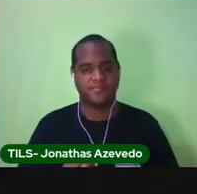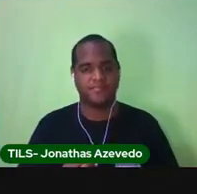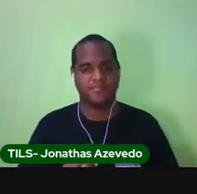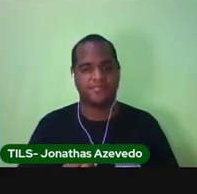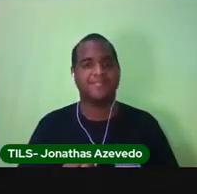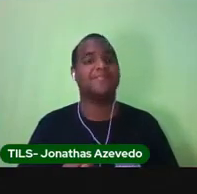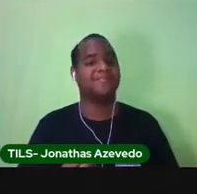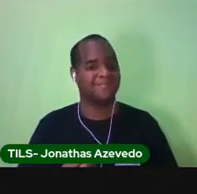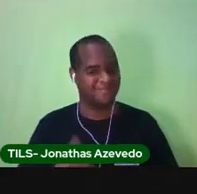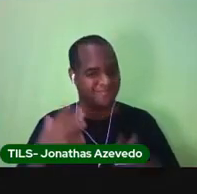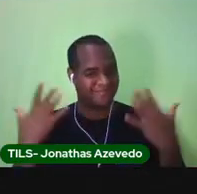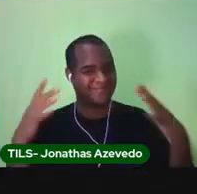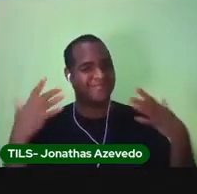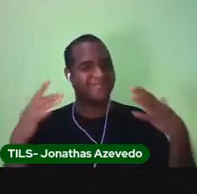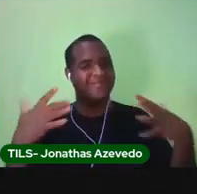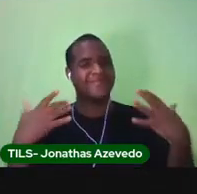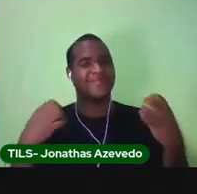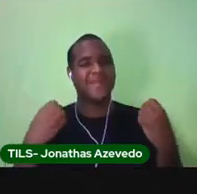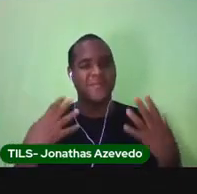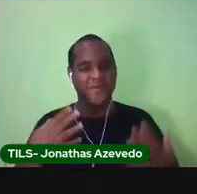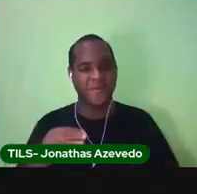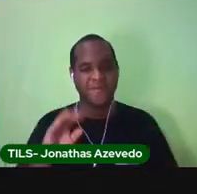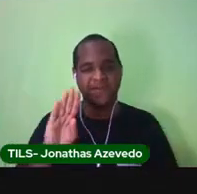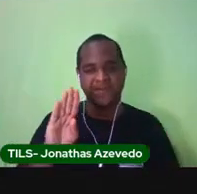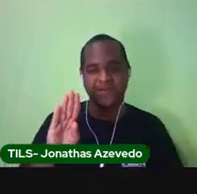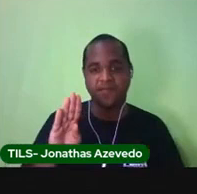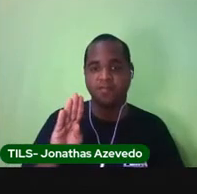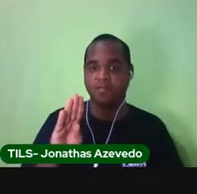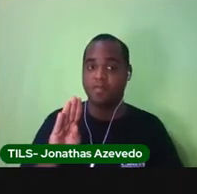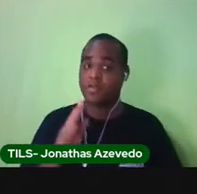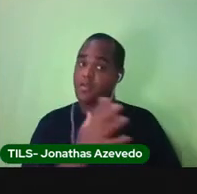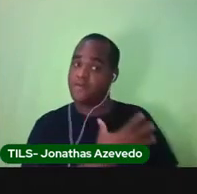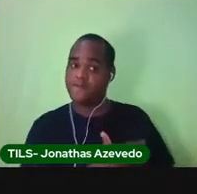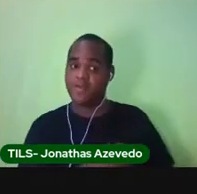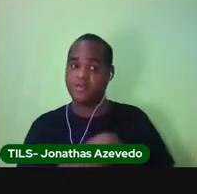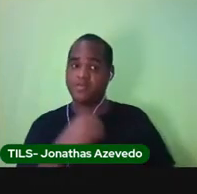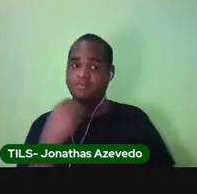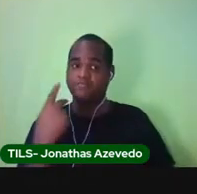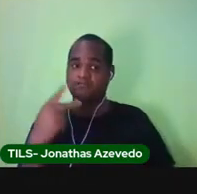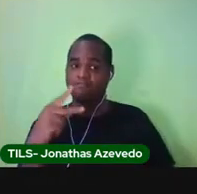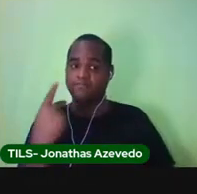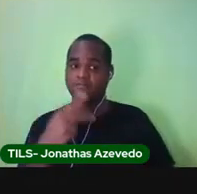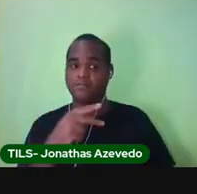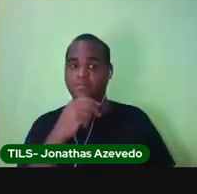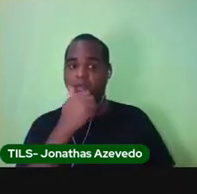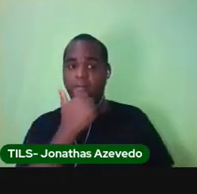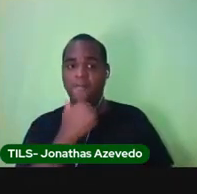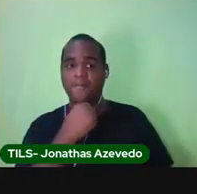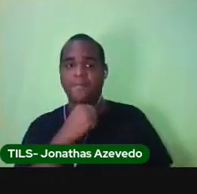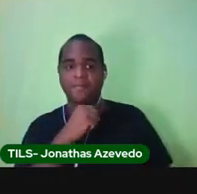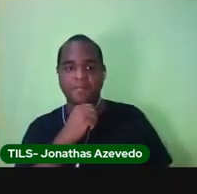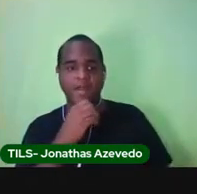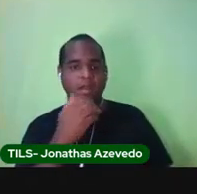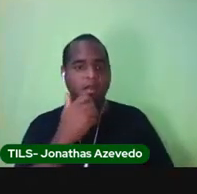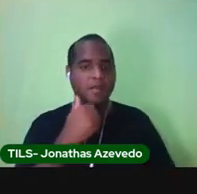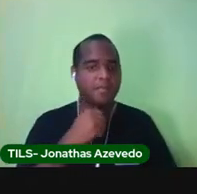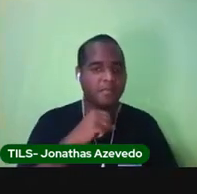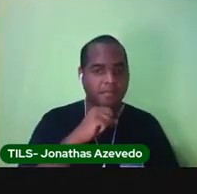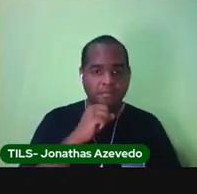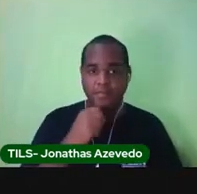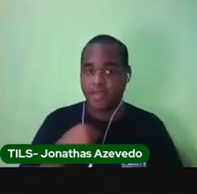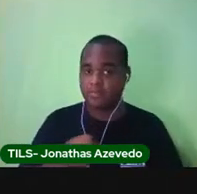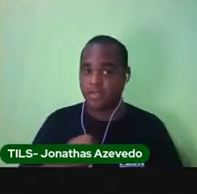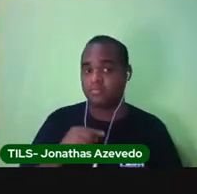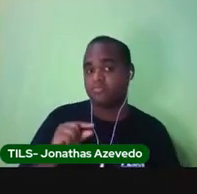Muito bem. Letra B. Os filhos dos meus pais são